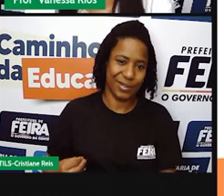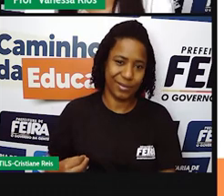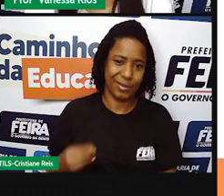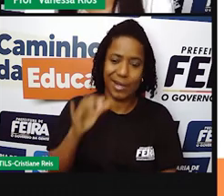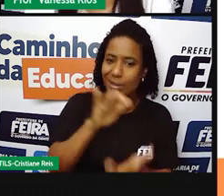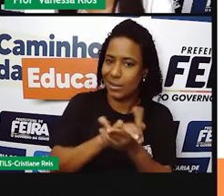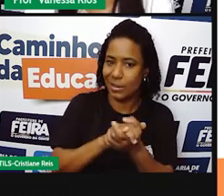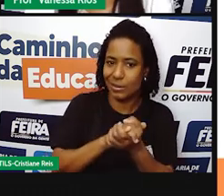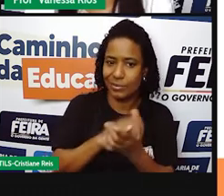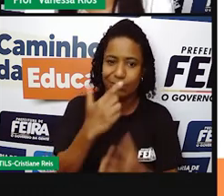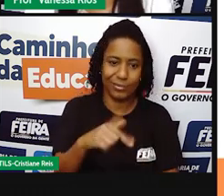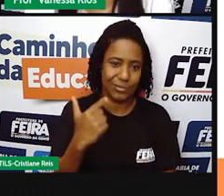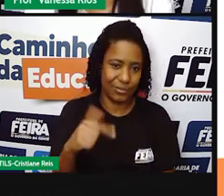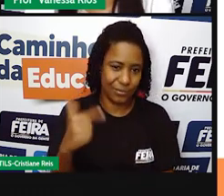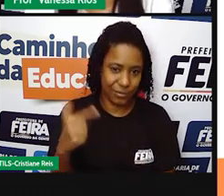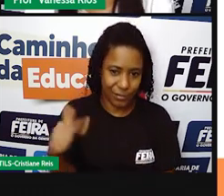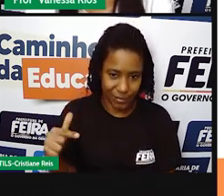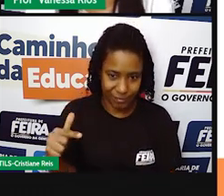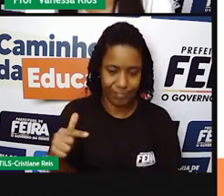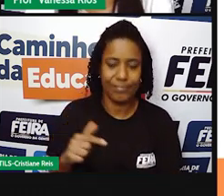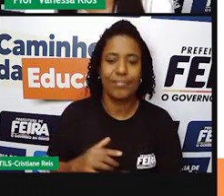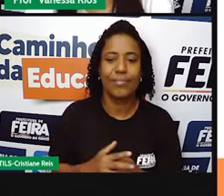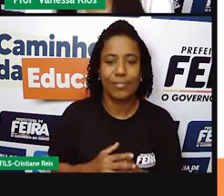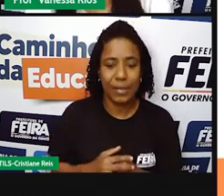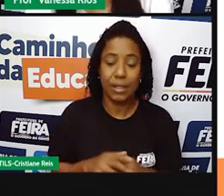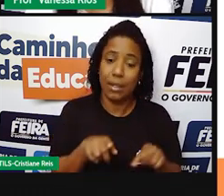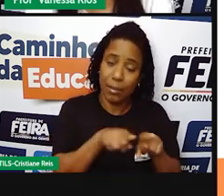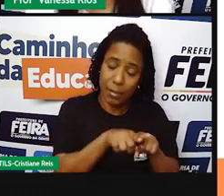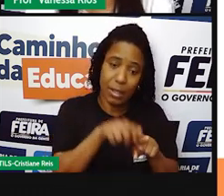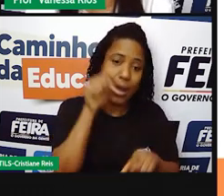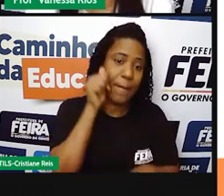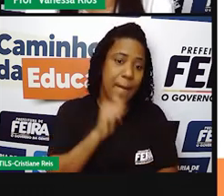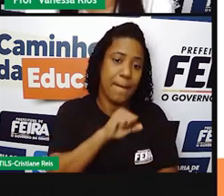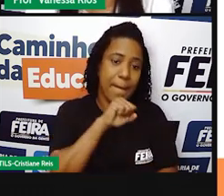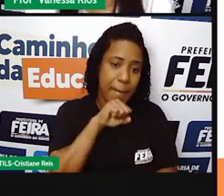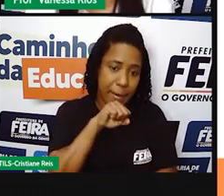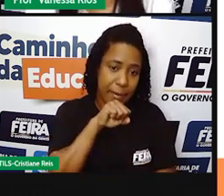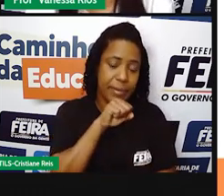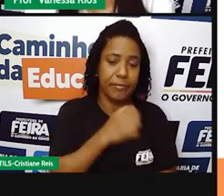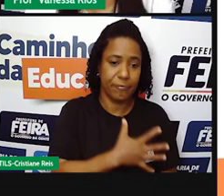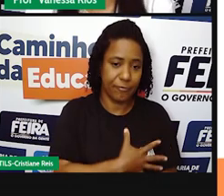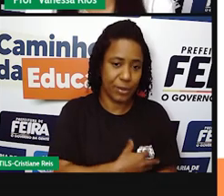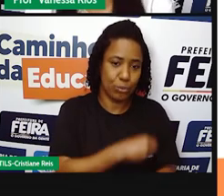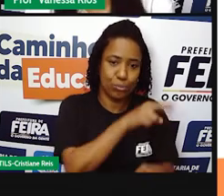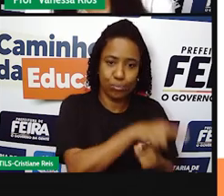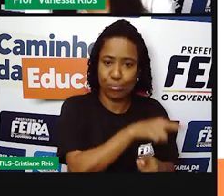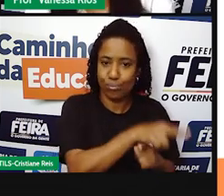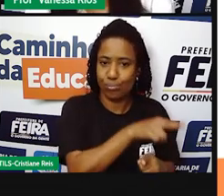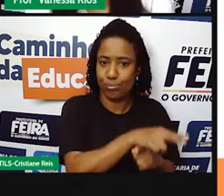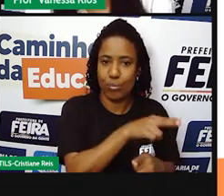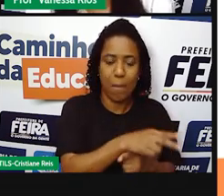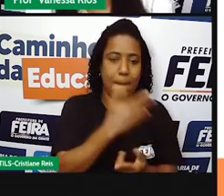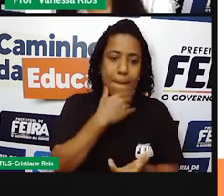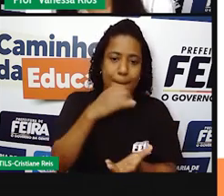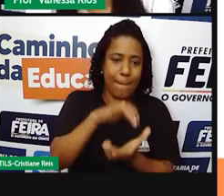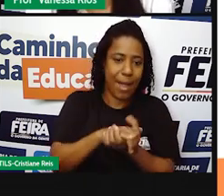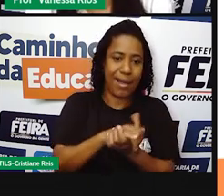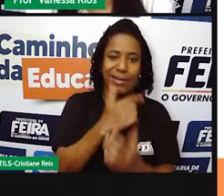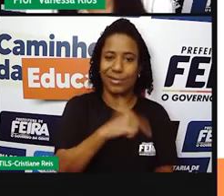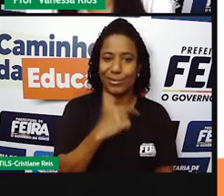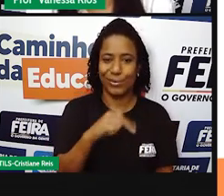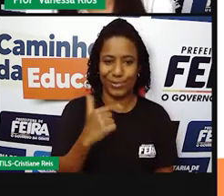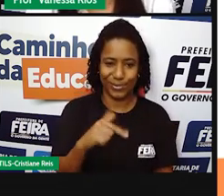Sendo ali a única responsável, né? Pelos filhos. E outras e outras formações que a gente